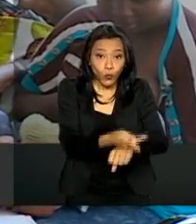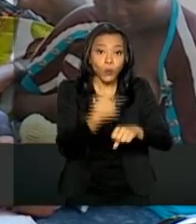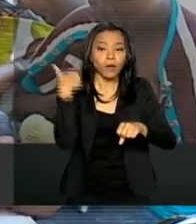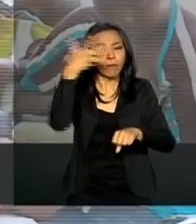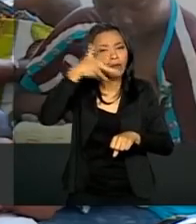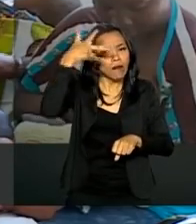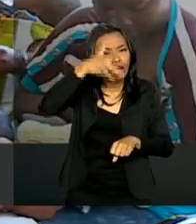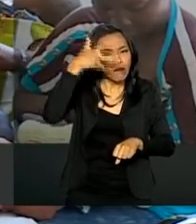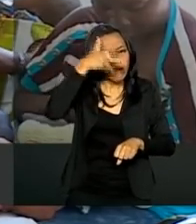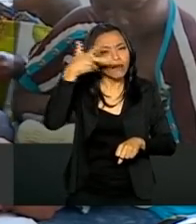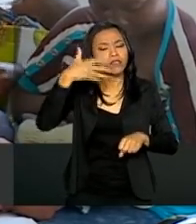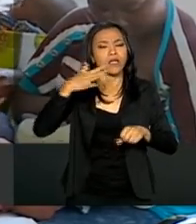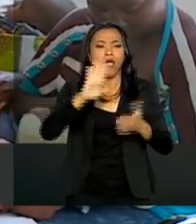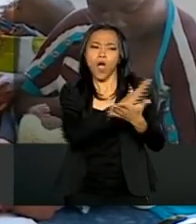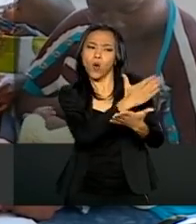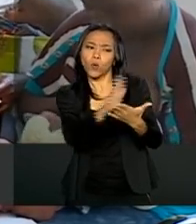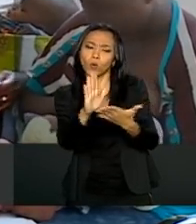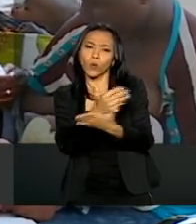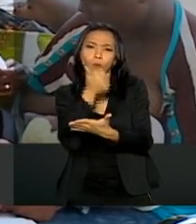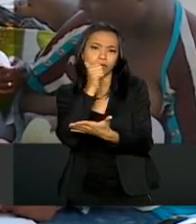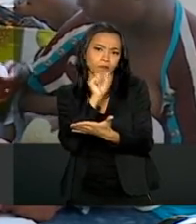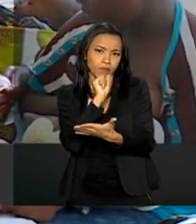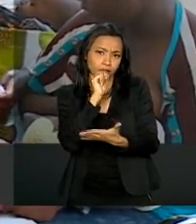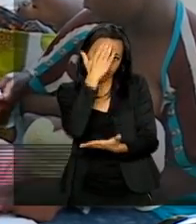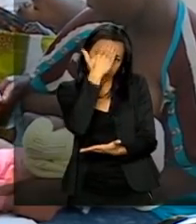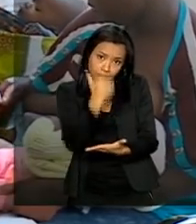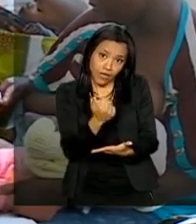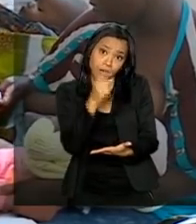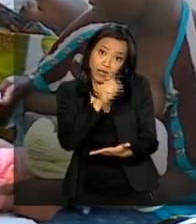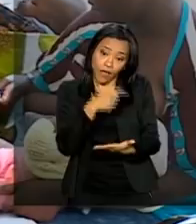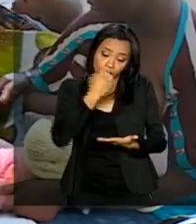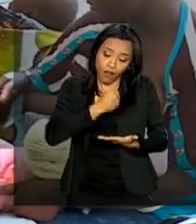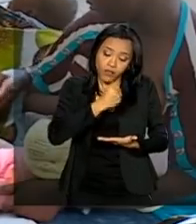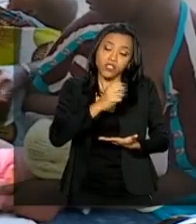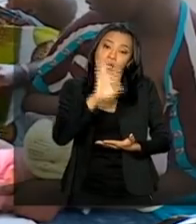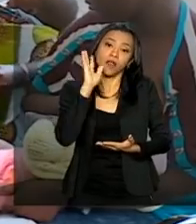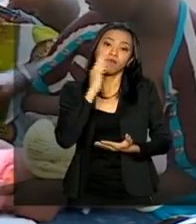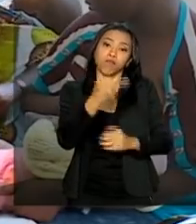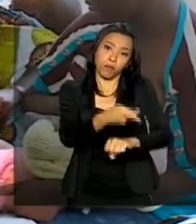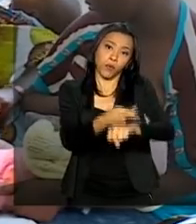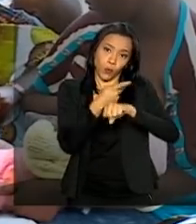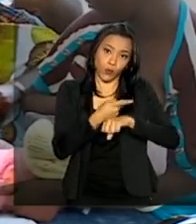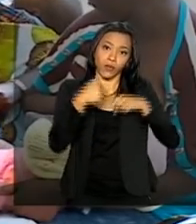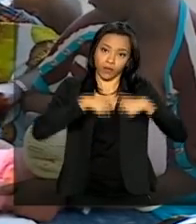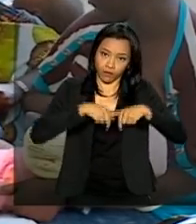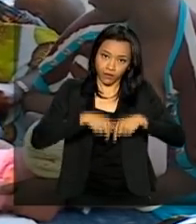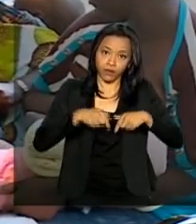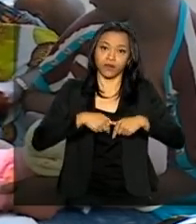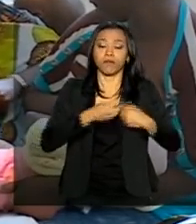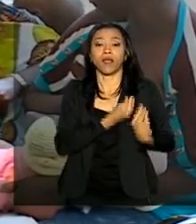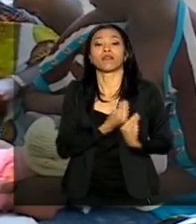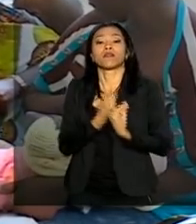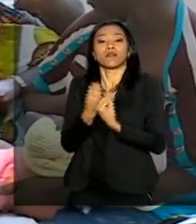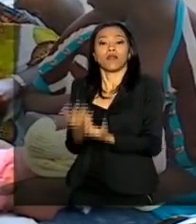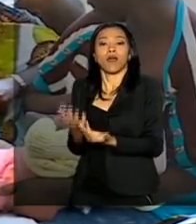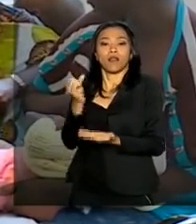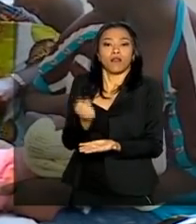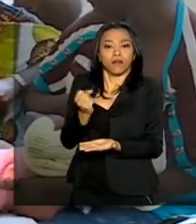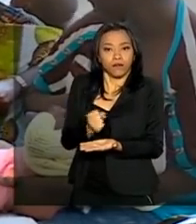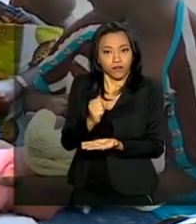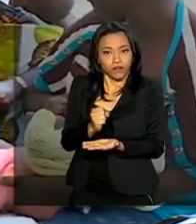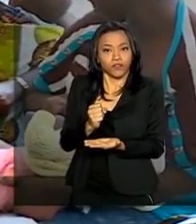as palestras. Algumas mães que já têm conhecimento que há um banco de leite, então elas vêm diretamente e já nos procuram. Vamos ao serviço de